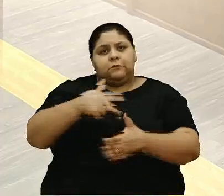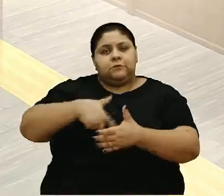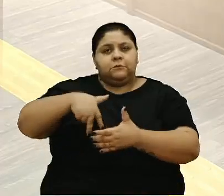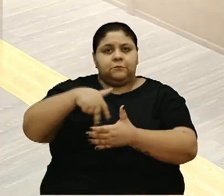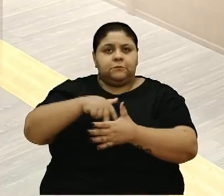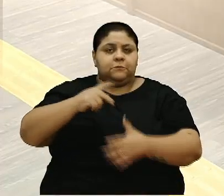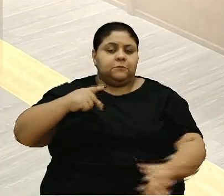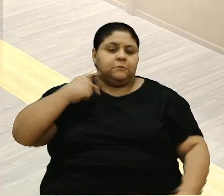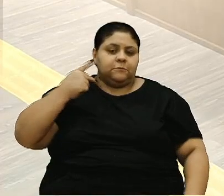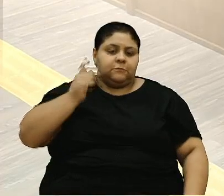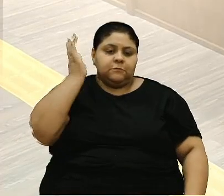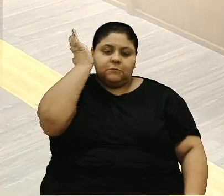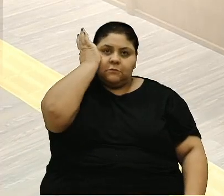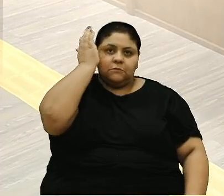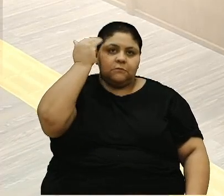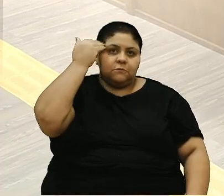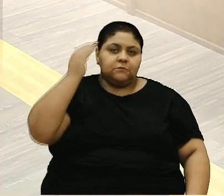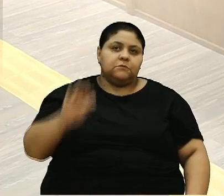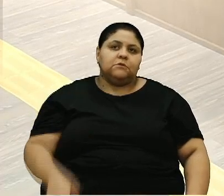Vereador Felipe Grimeu Maier.